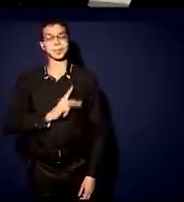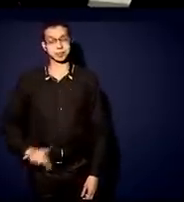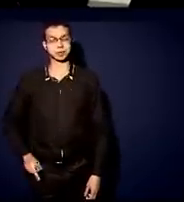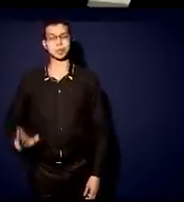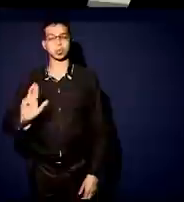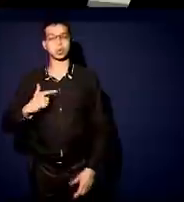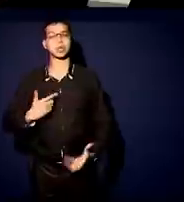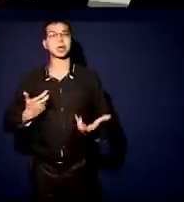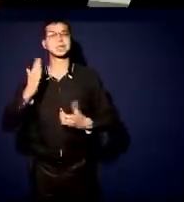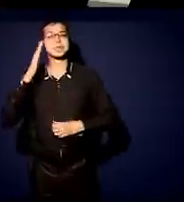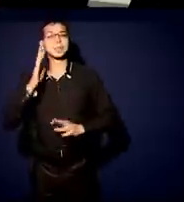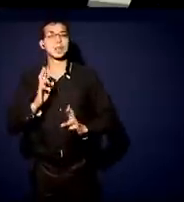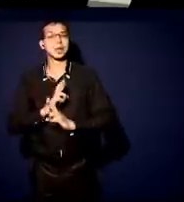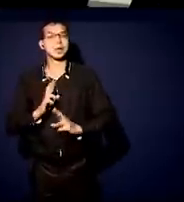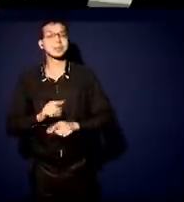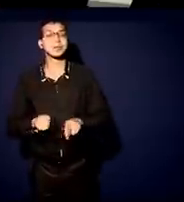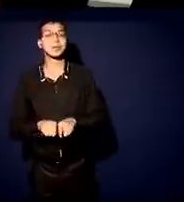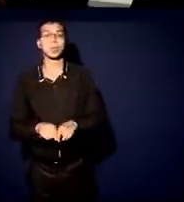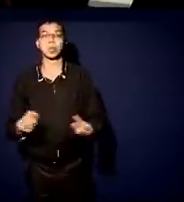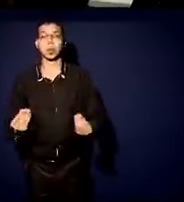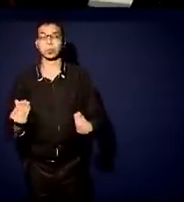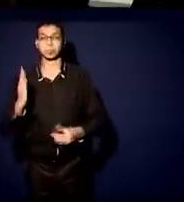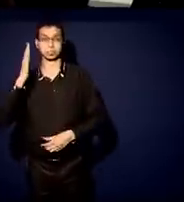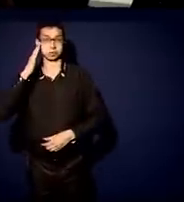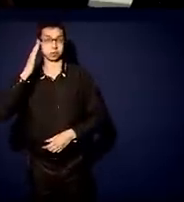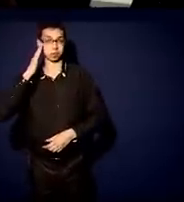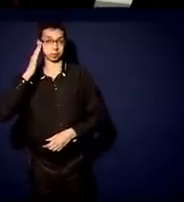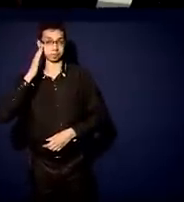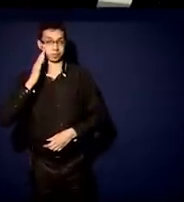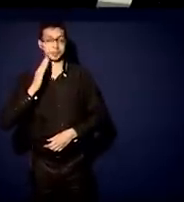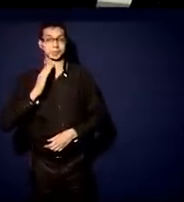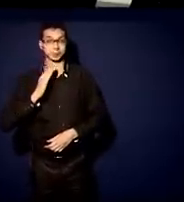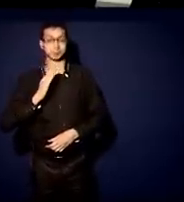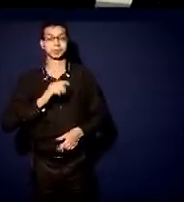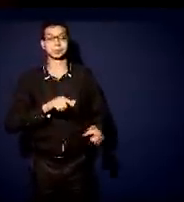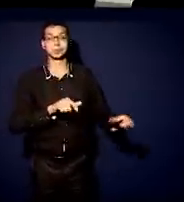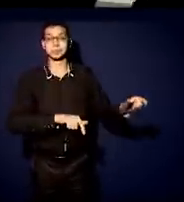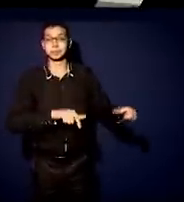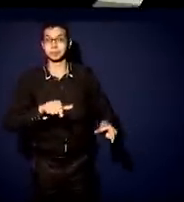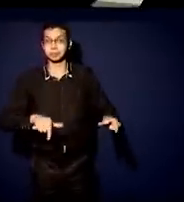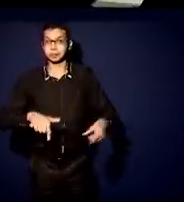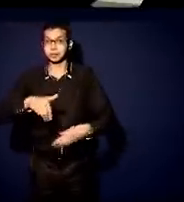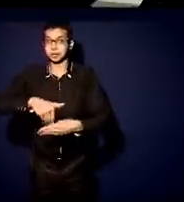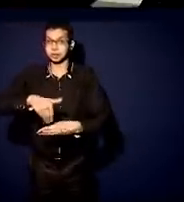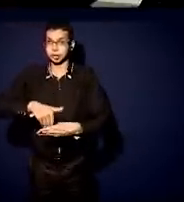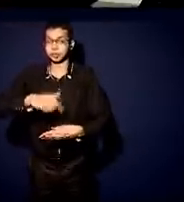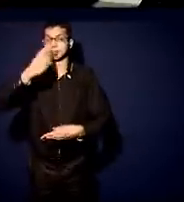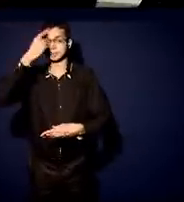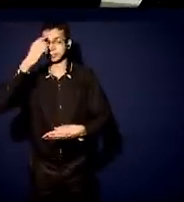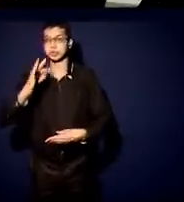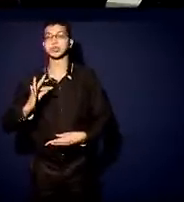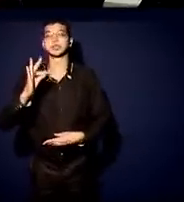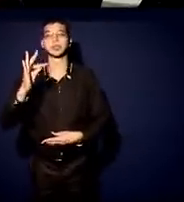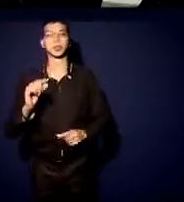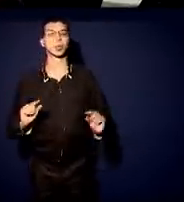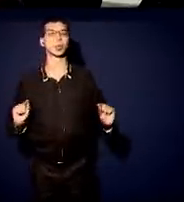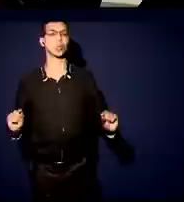e como acomodar essa expectativa ou essa posição desse eleitorado com o que virá pela frente?